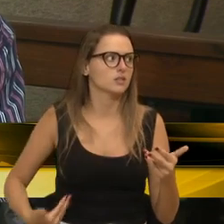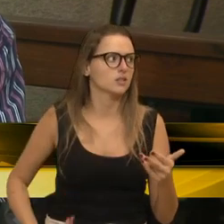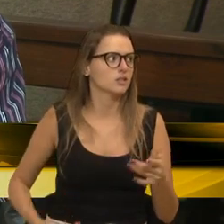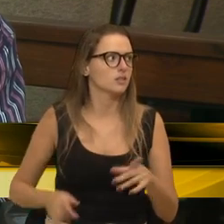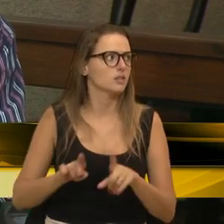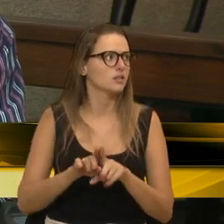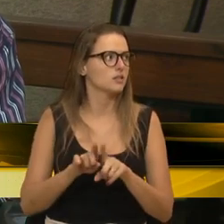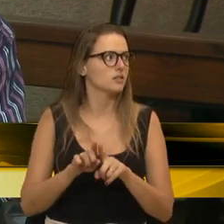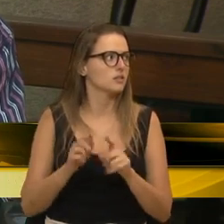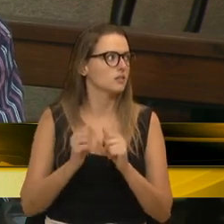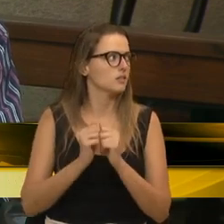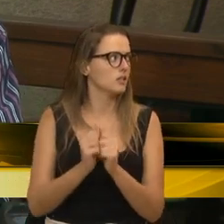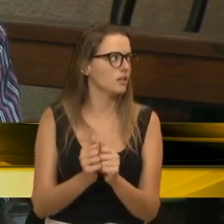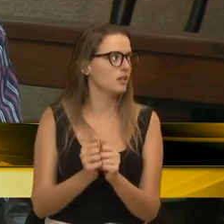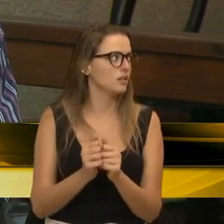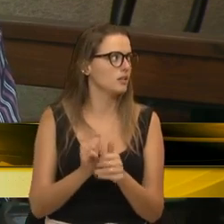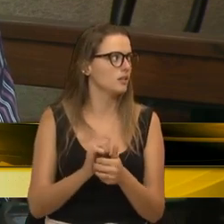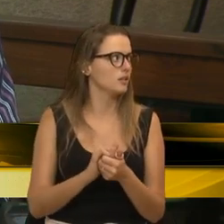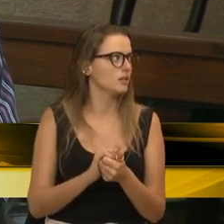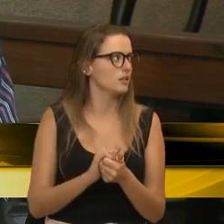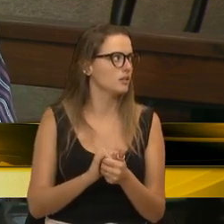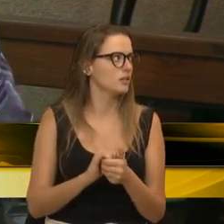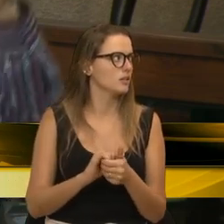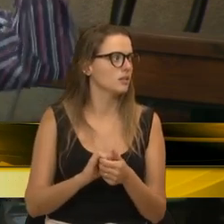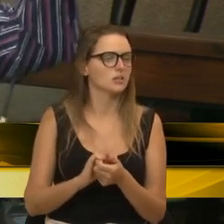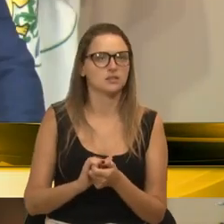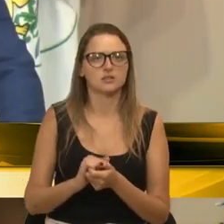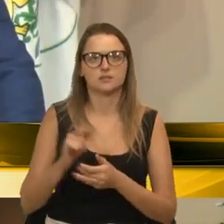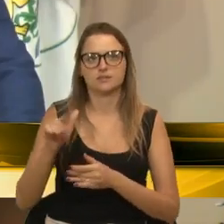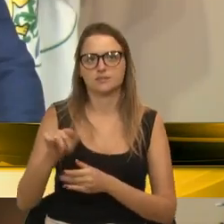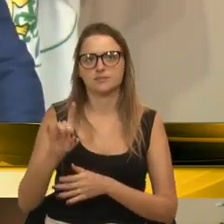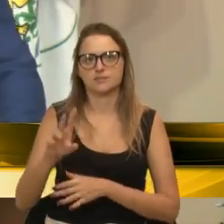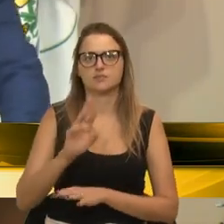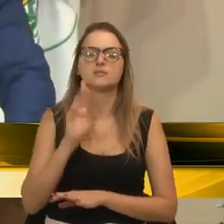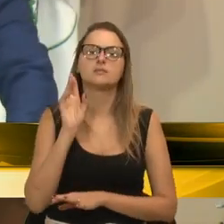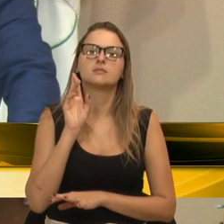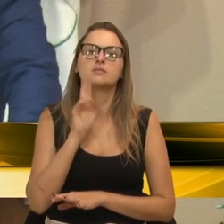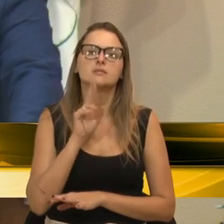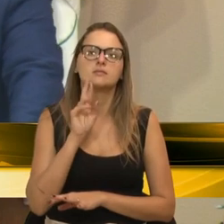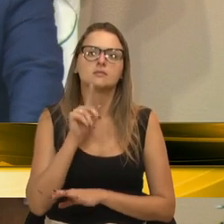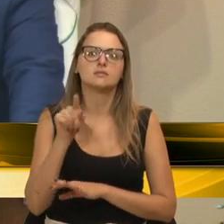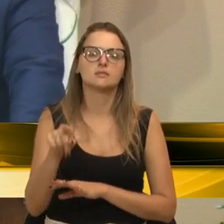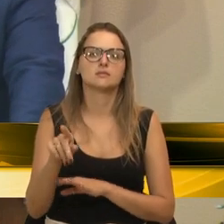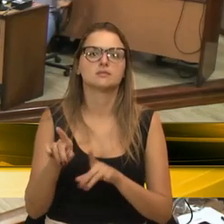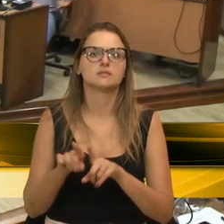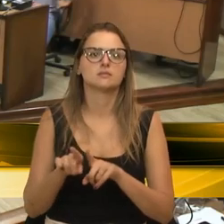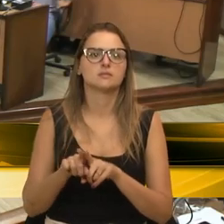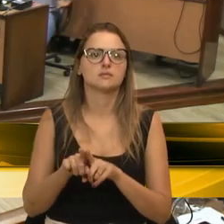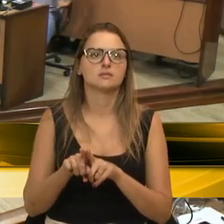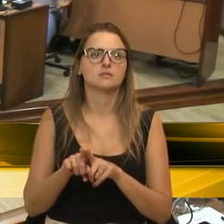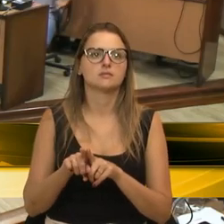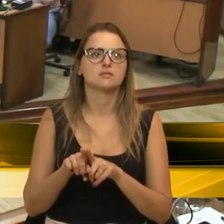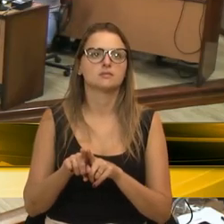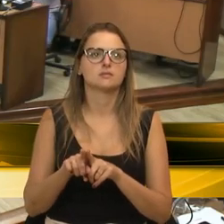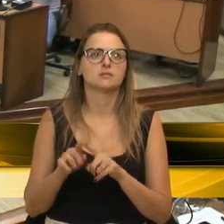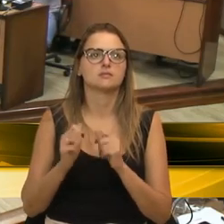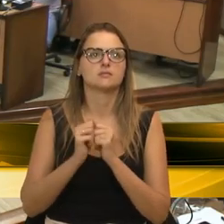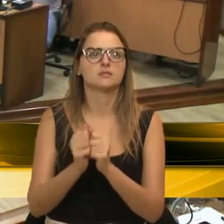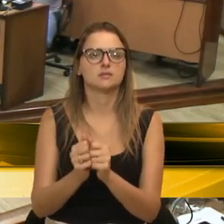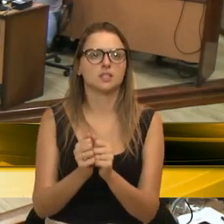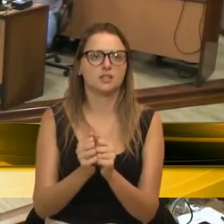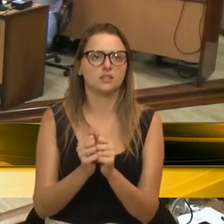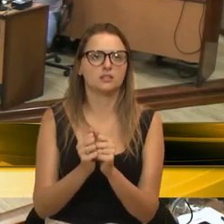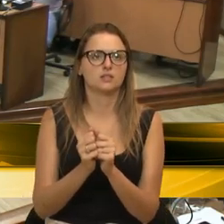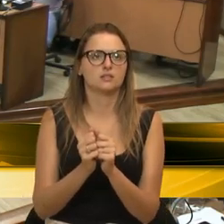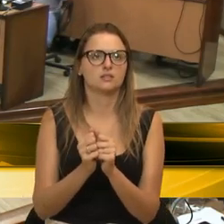abandonou. Muito obrigado pela parte. Vereador Renato Oliveira. Vereador Felipe, eu sei breve, mas assim, eu quero